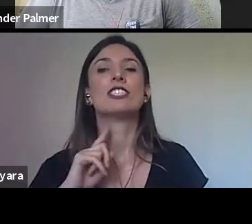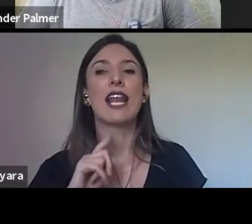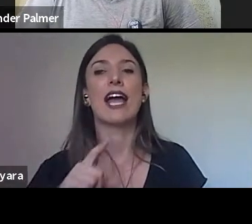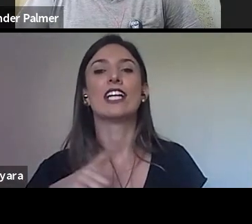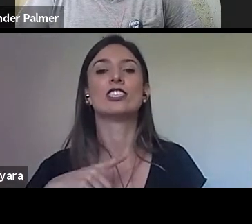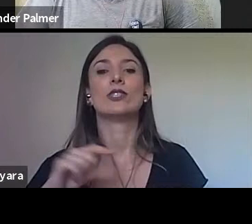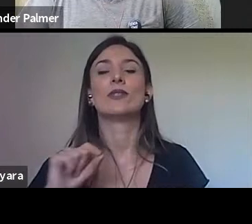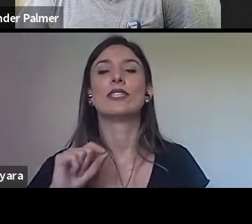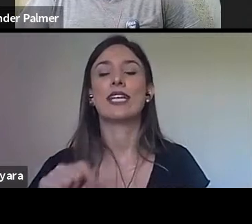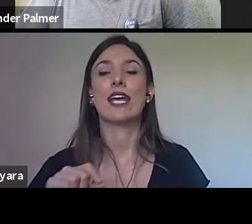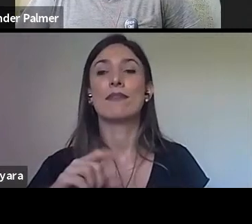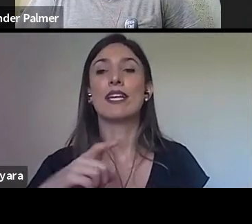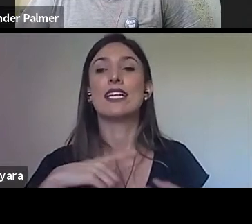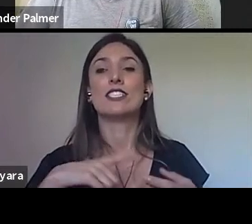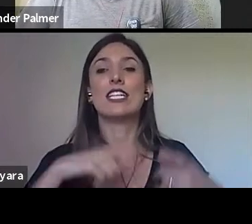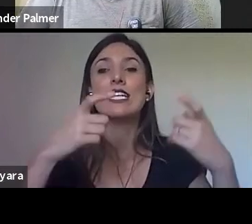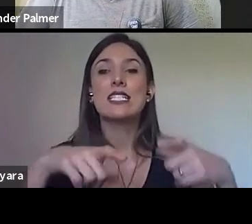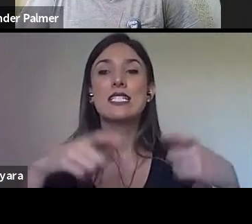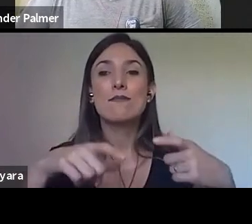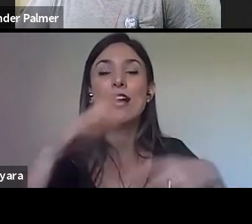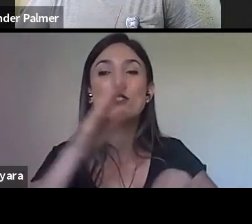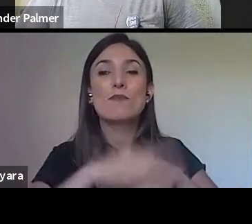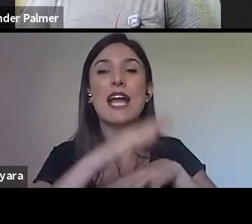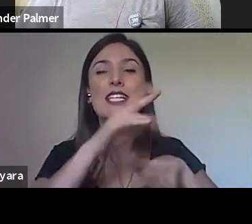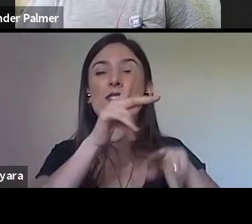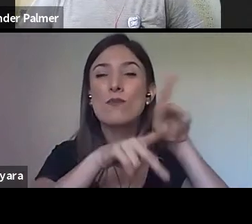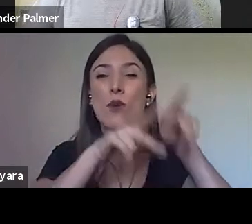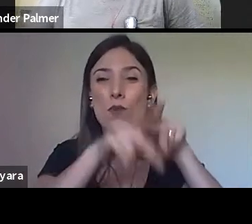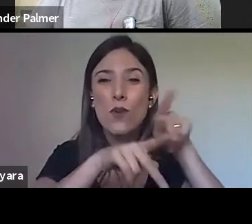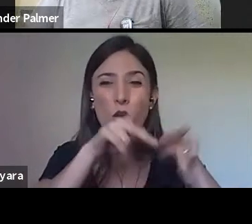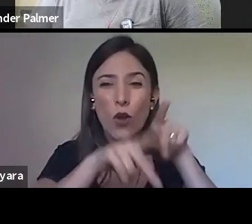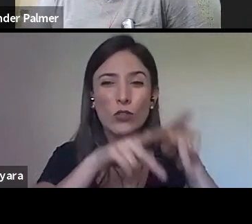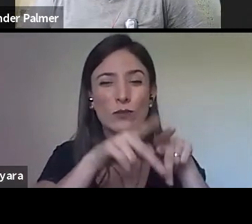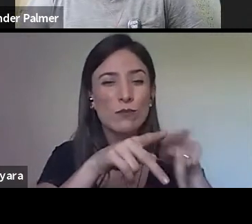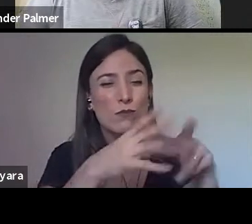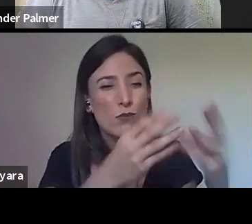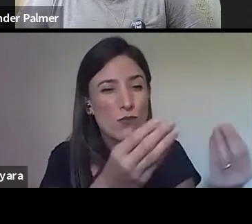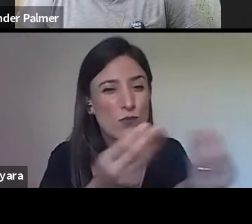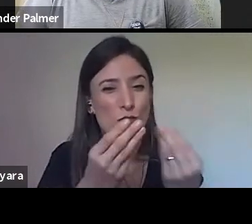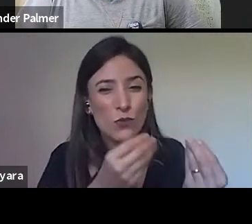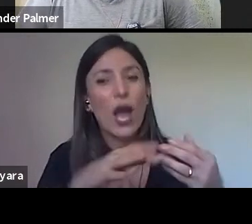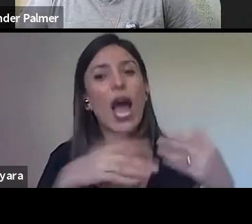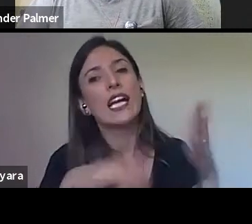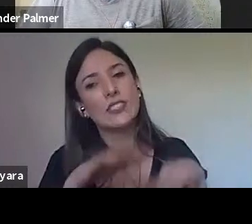espaços mais populosos, uma ou, às vezes, duas cadenas.